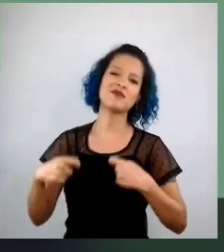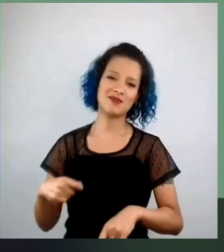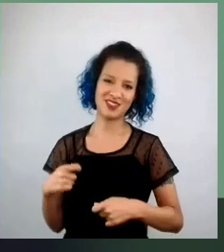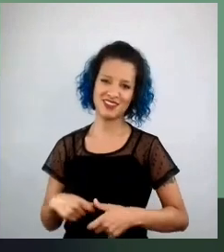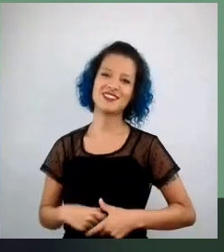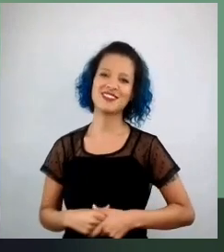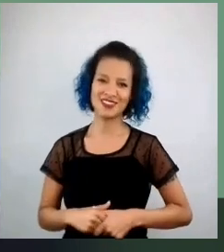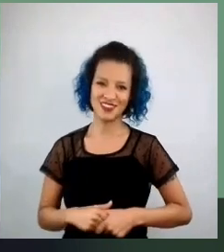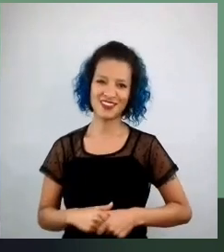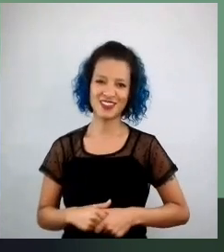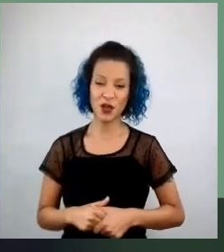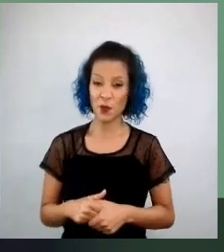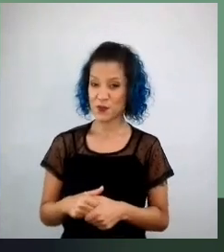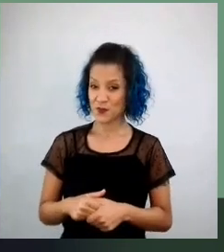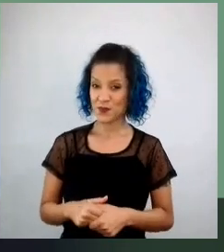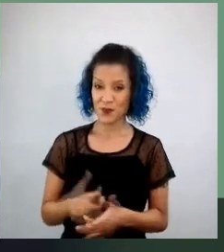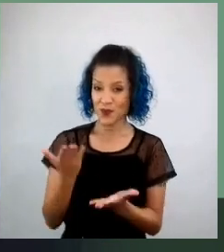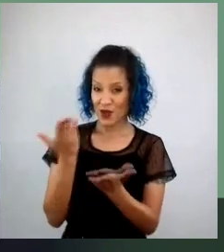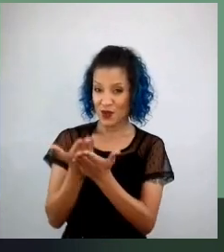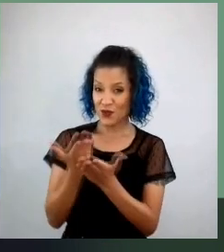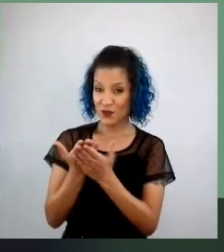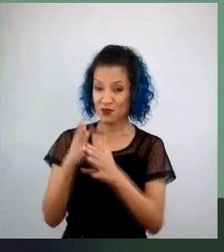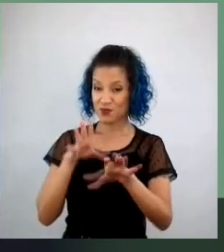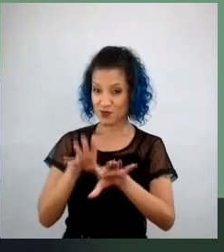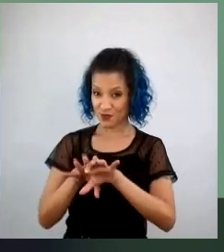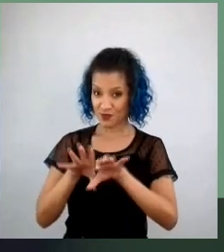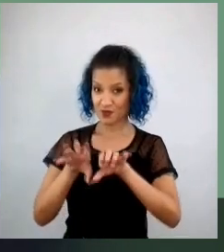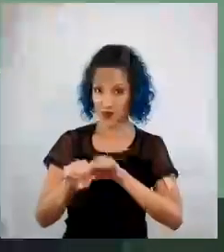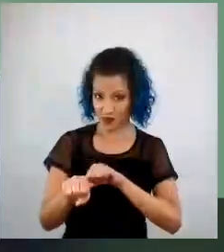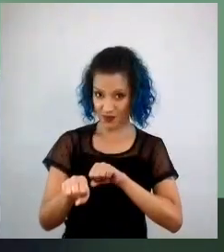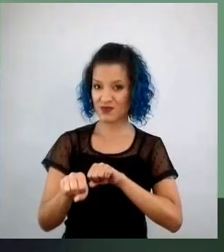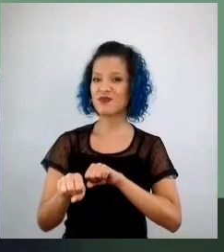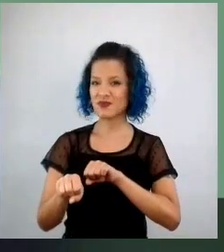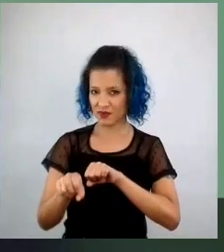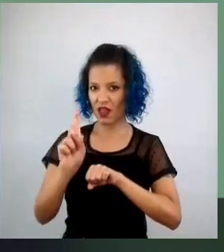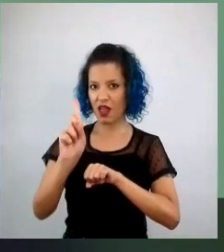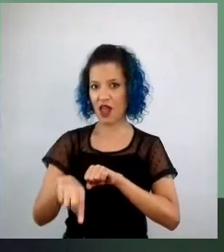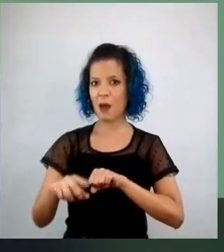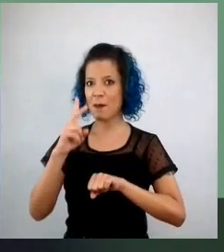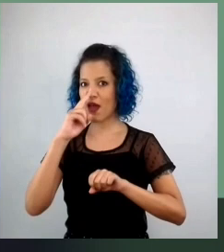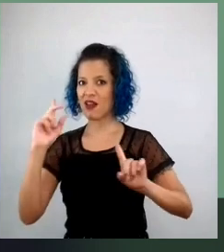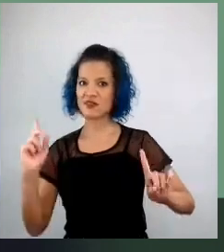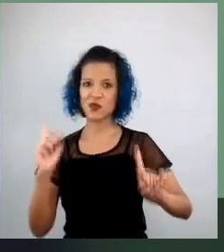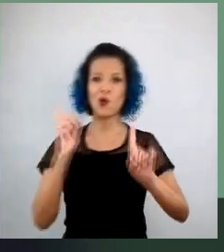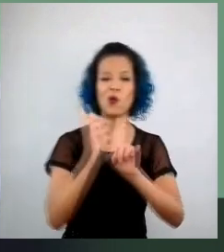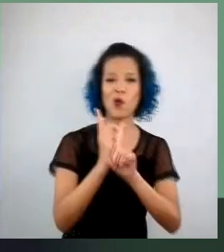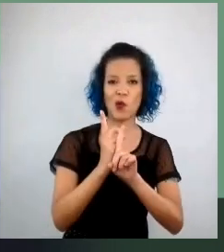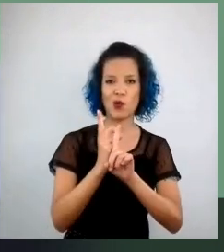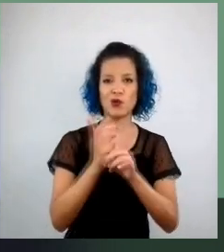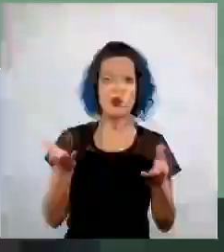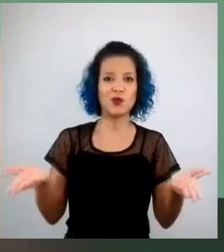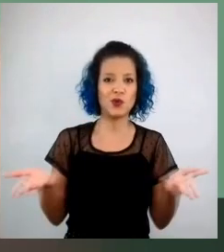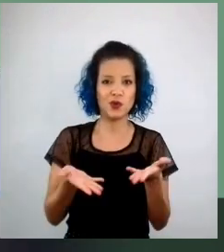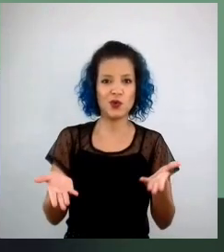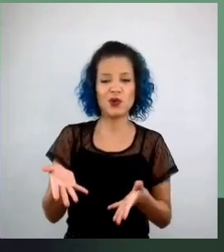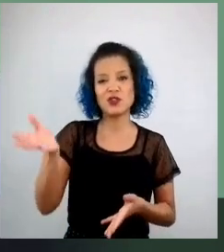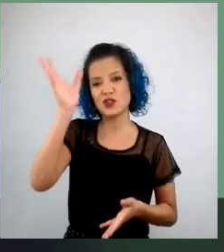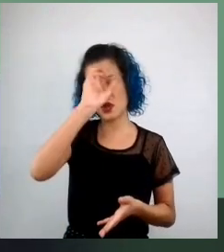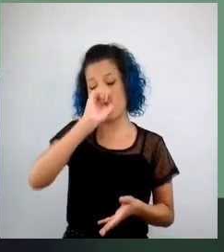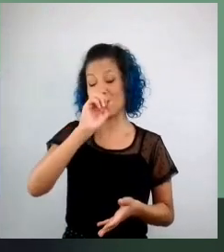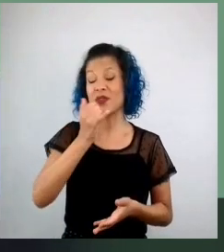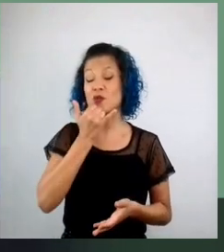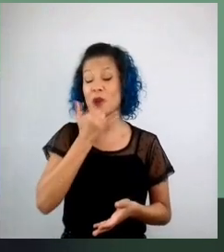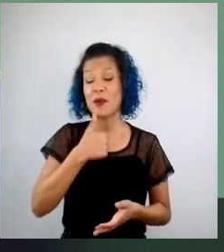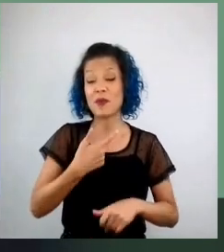Formação, né, eu acho que é um encontro, então, se eu hoje estou recebendo esse prêmio, é pelos encontros,